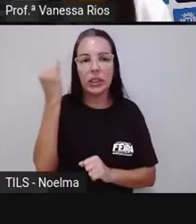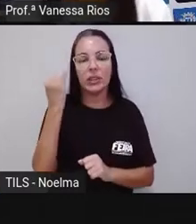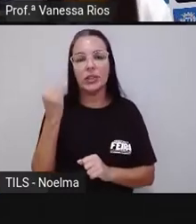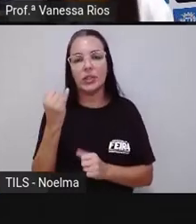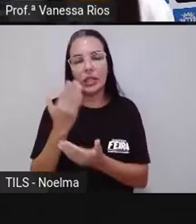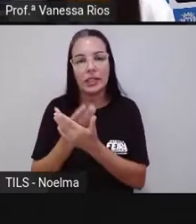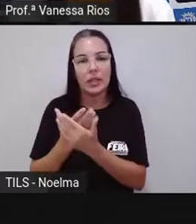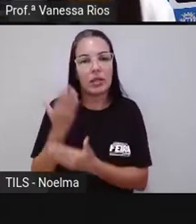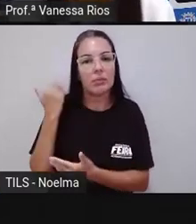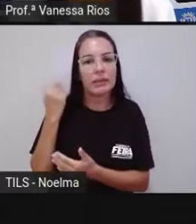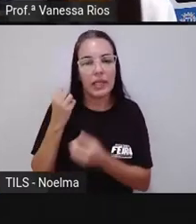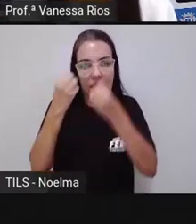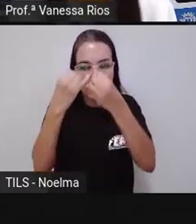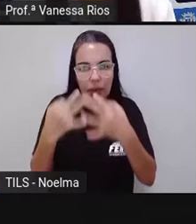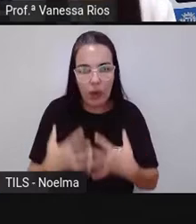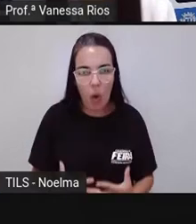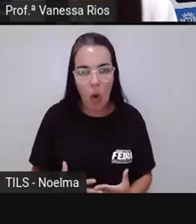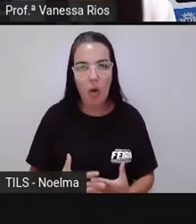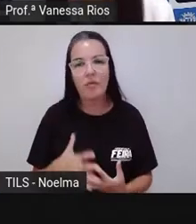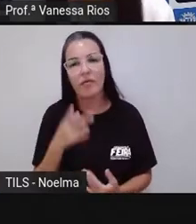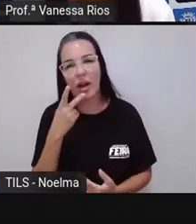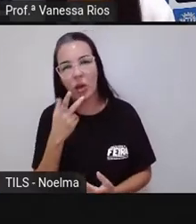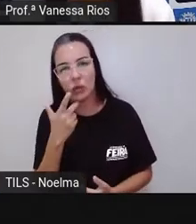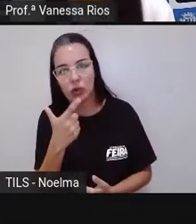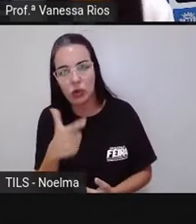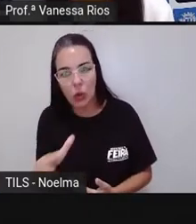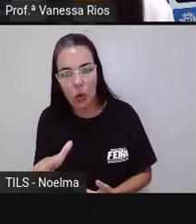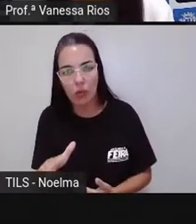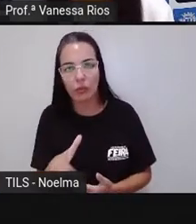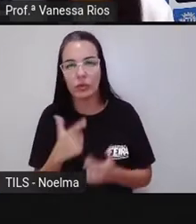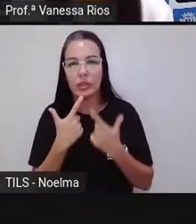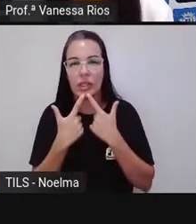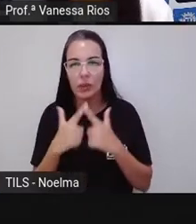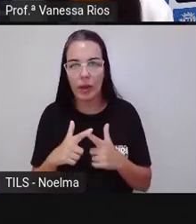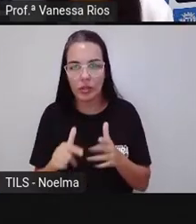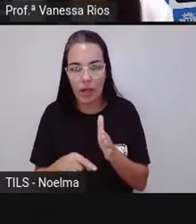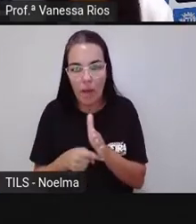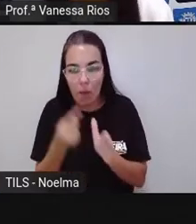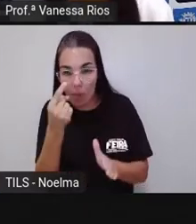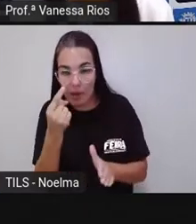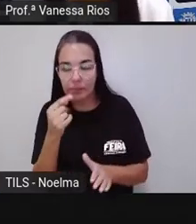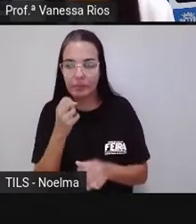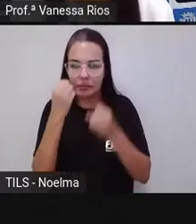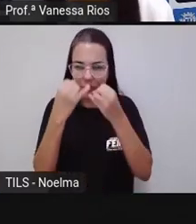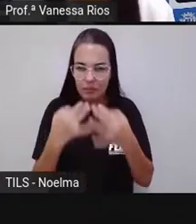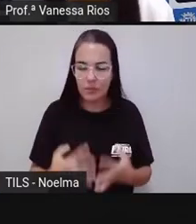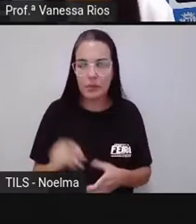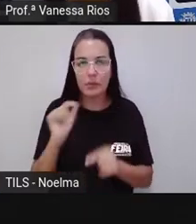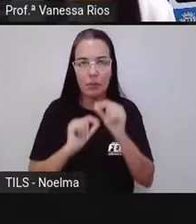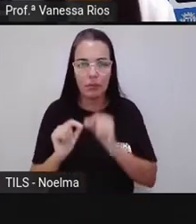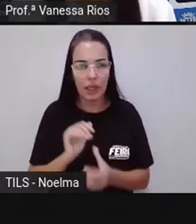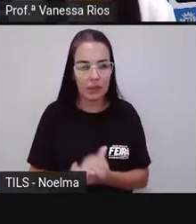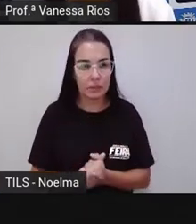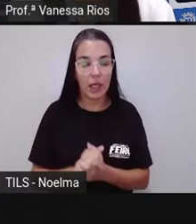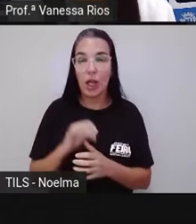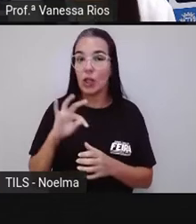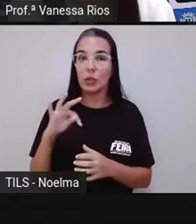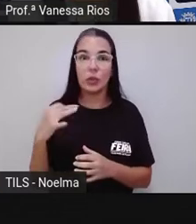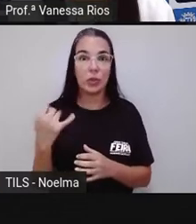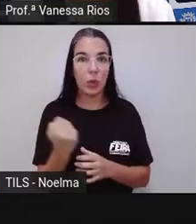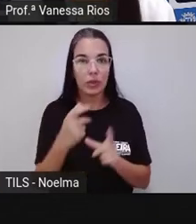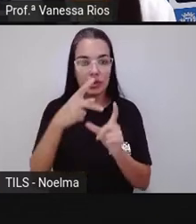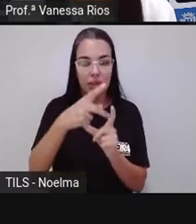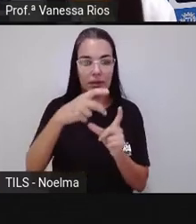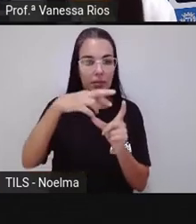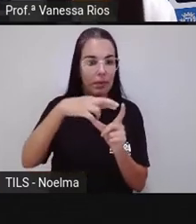aulas anteriores e falou mais ainda na aula de linguagem anterior a esta? Olhem só. Todas as